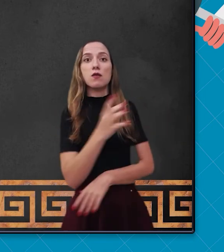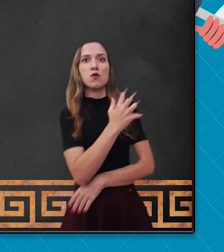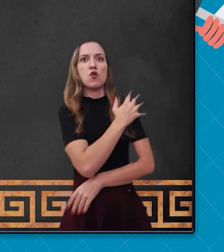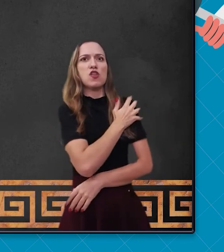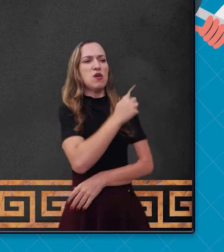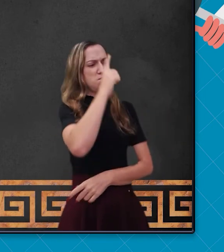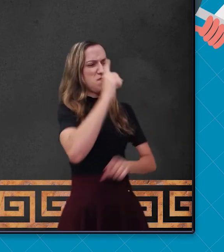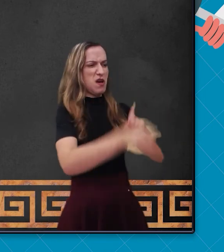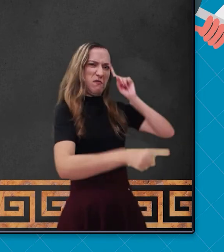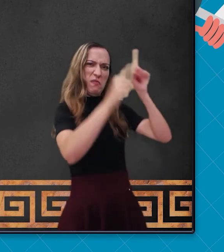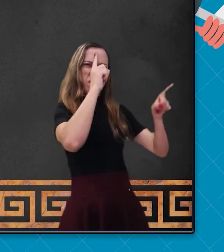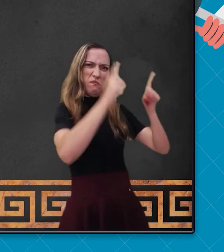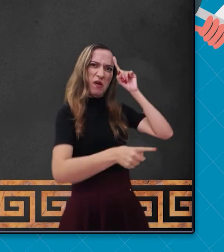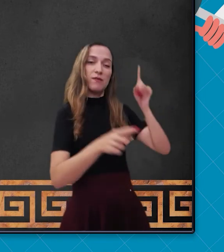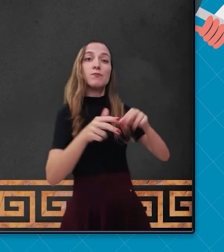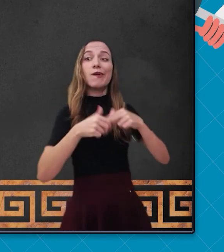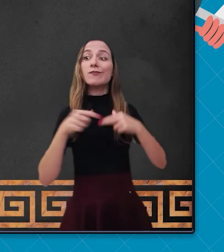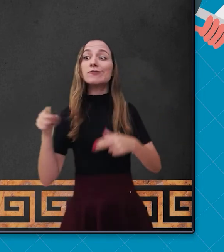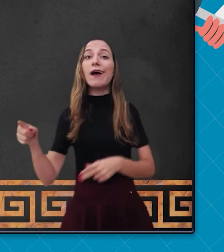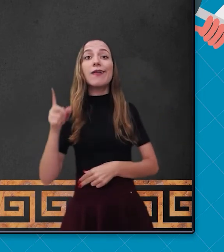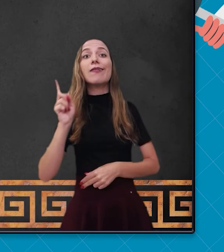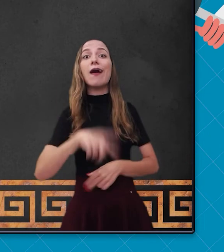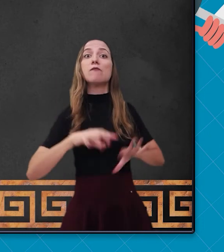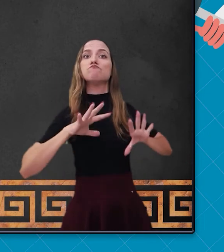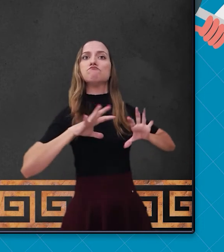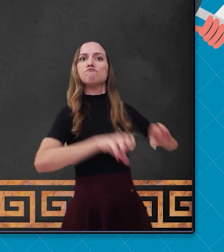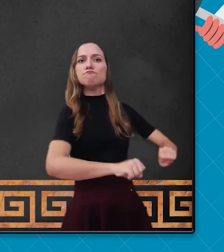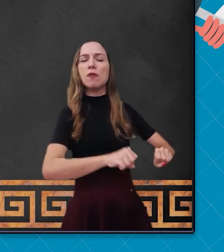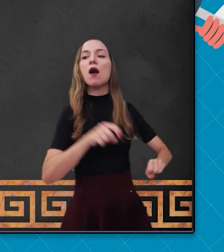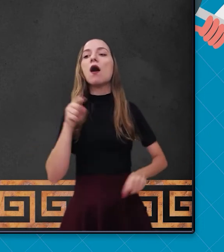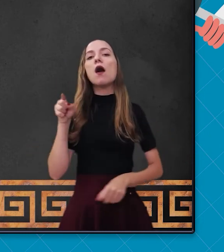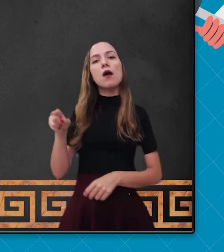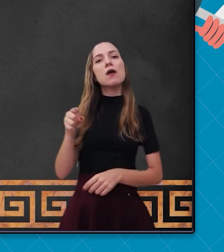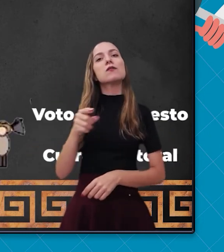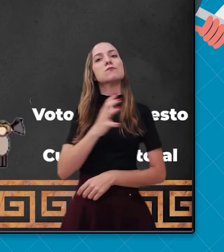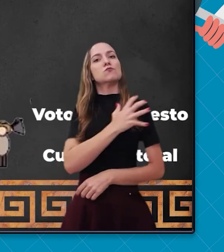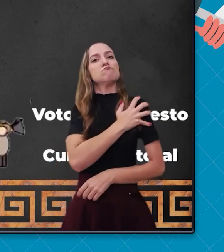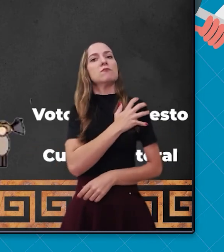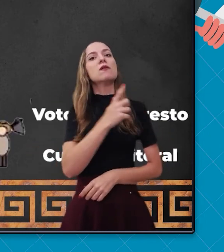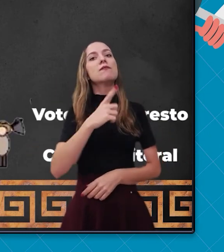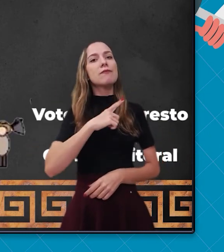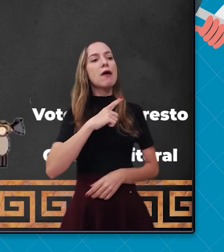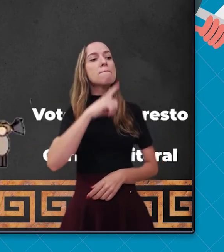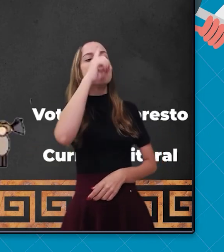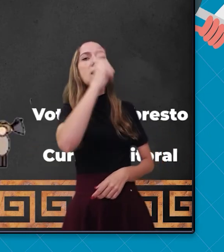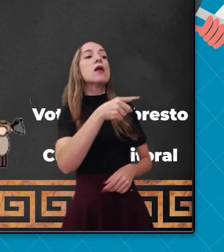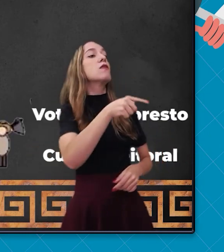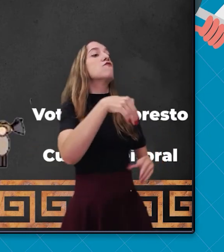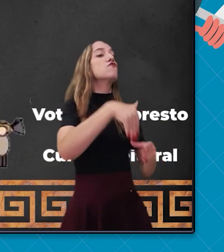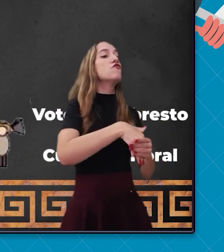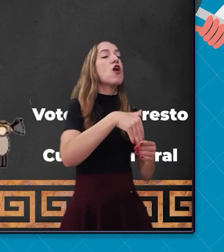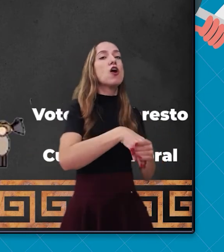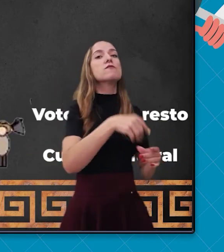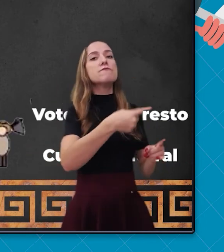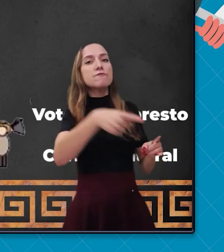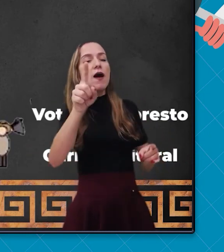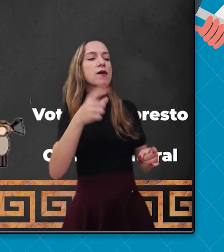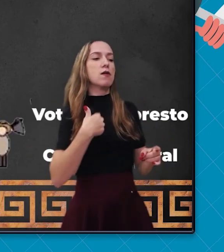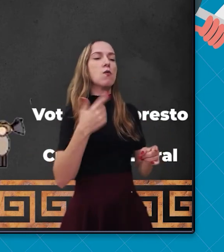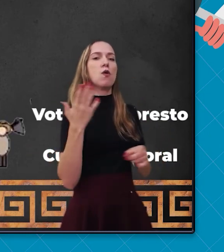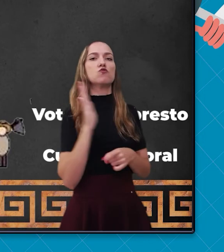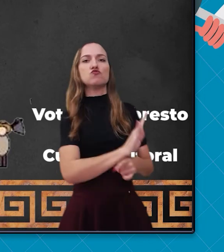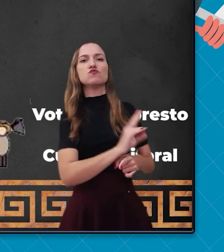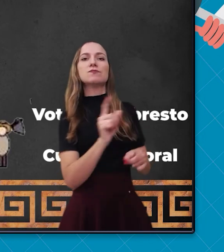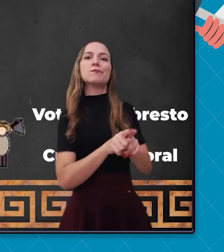coronéis, que eram os grandes proprietários de terra, esses coronéis controlavam o voto dessas pessoas em trocas de